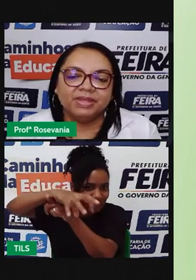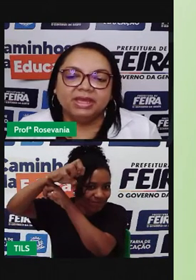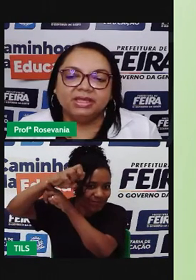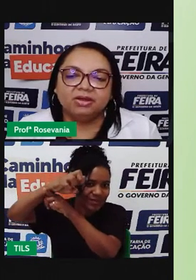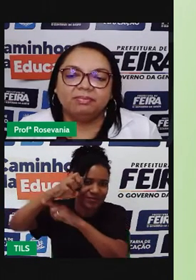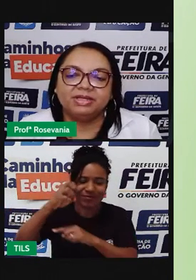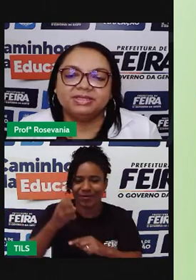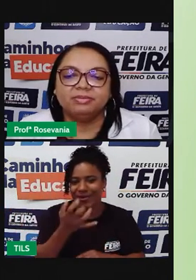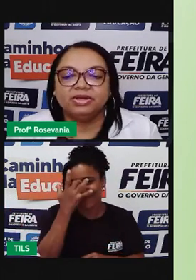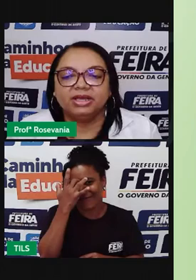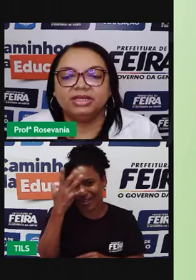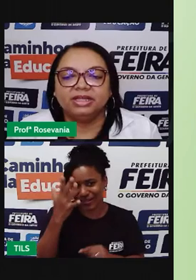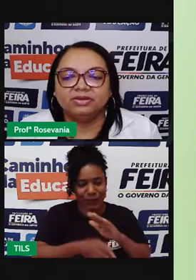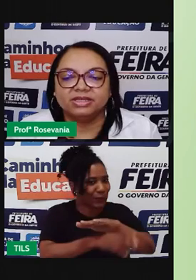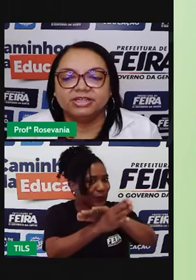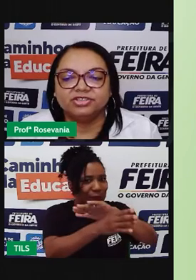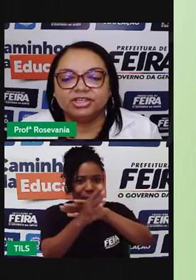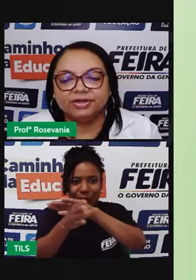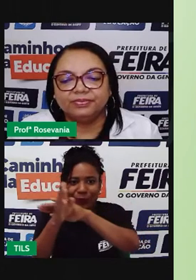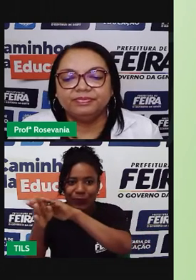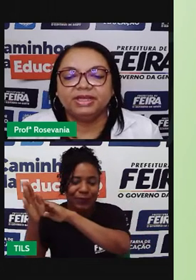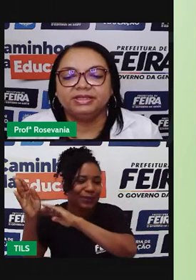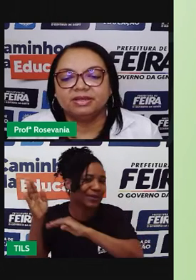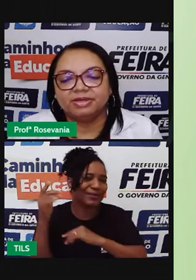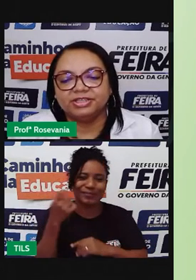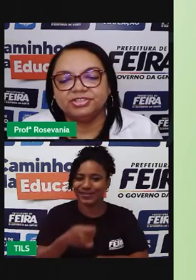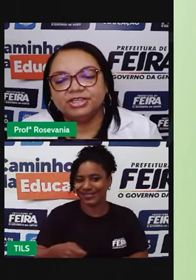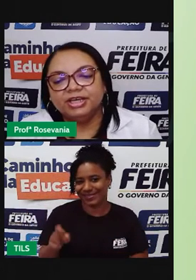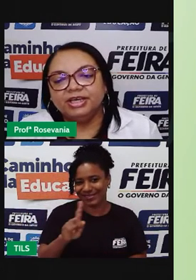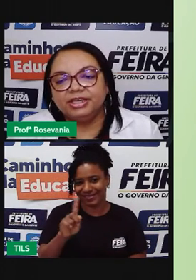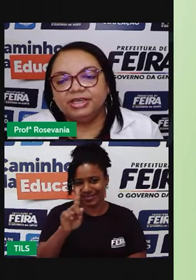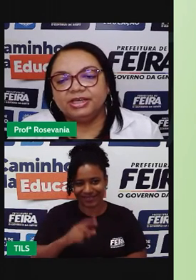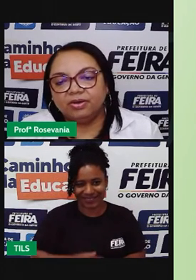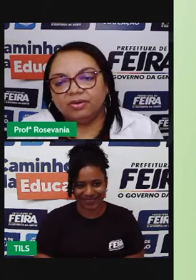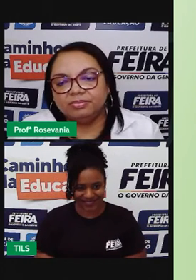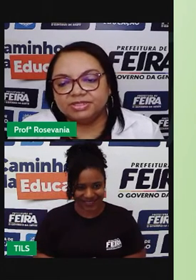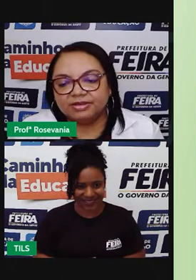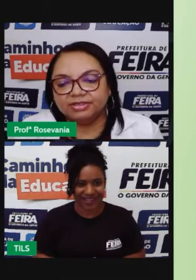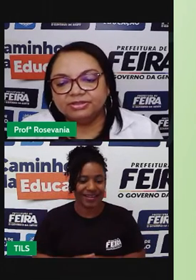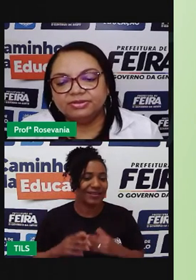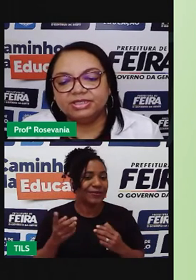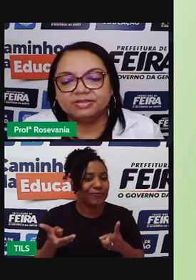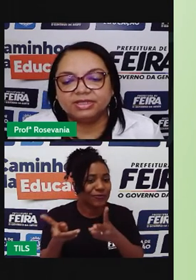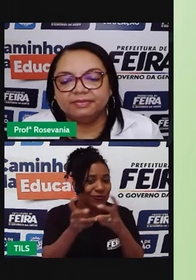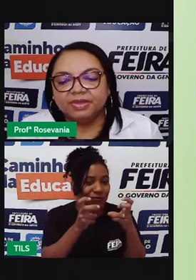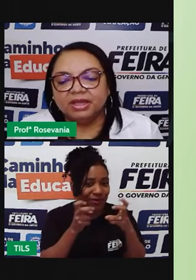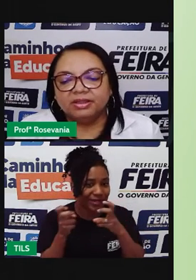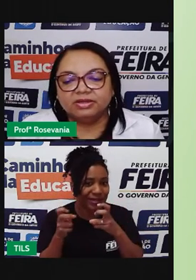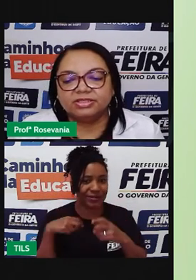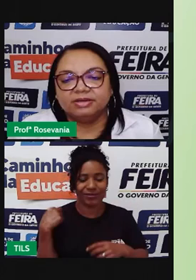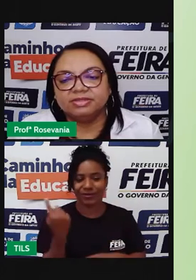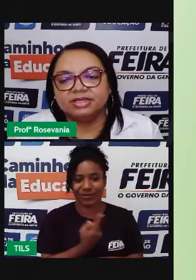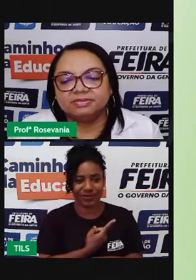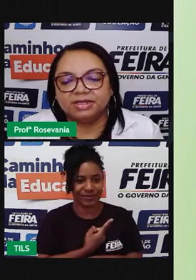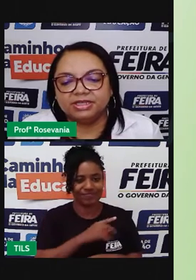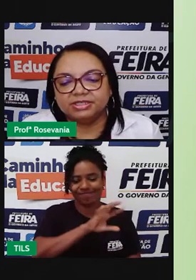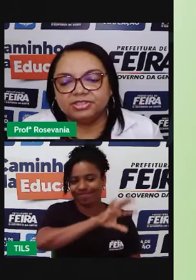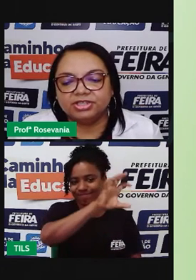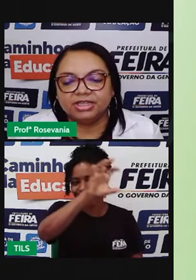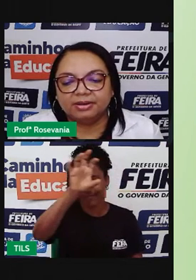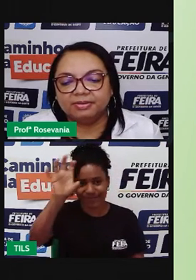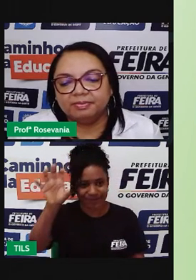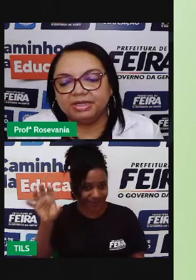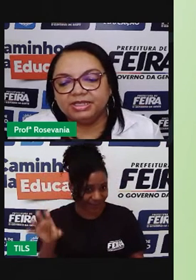momento. Então, perceba que aqui na nossa região, né, só para a gente ir observando isso, né, nós temos as